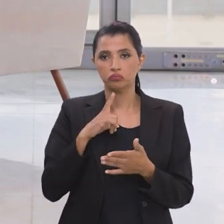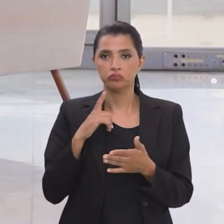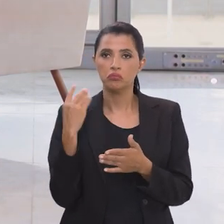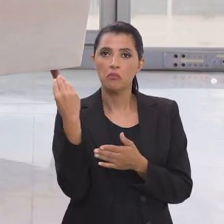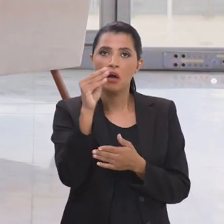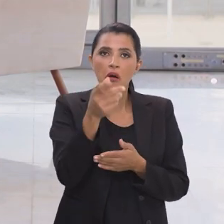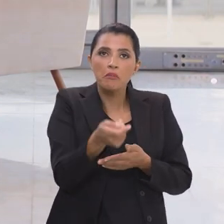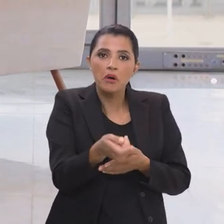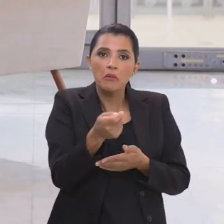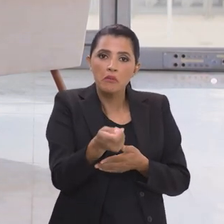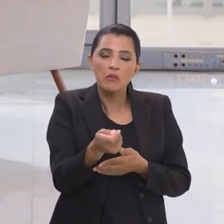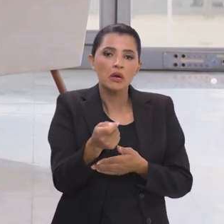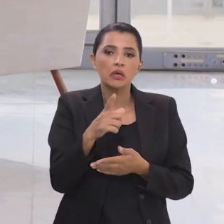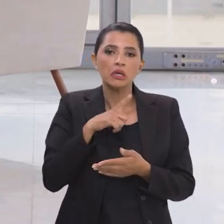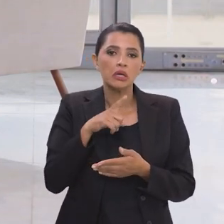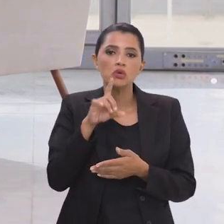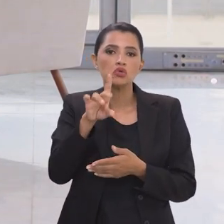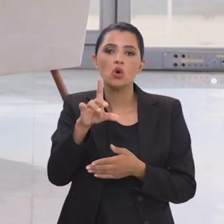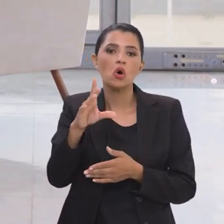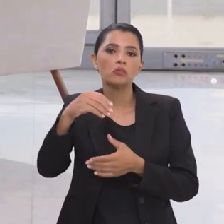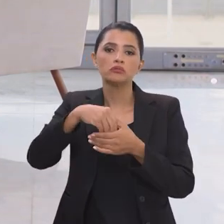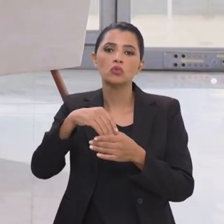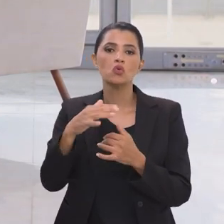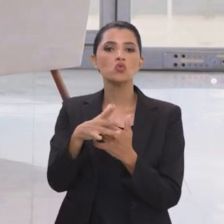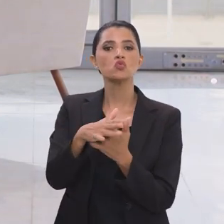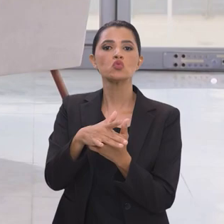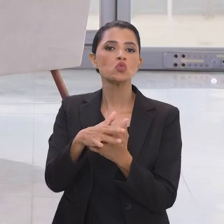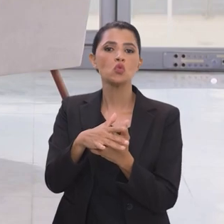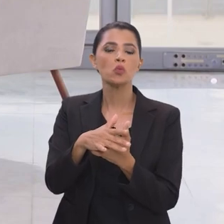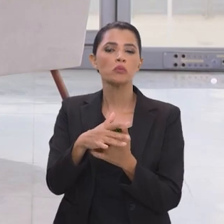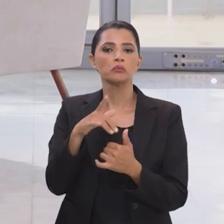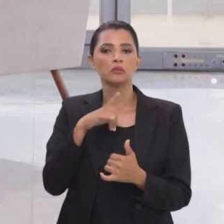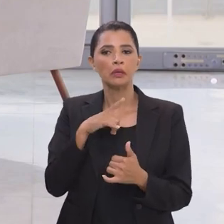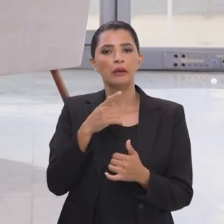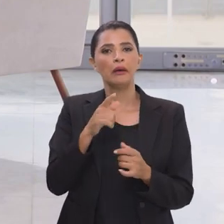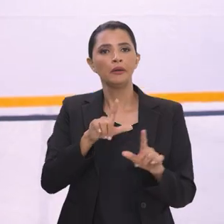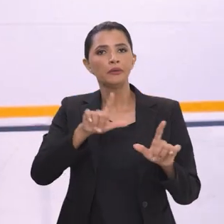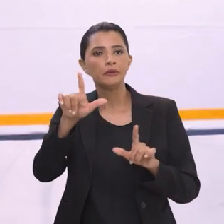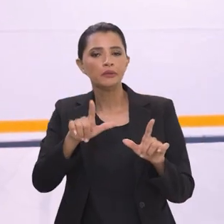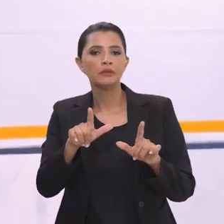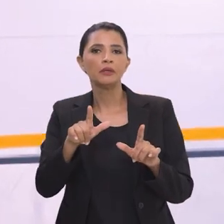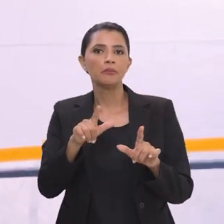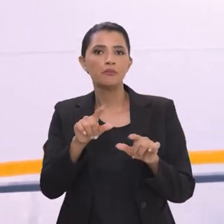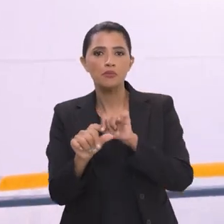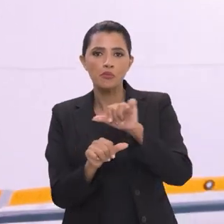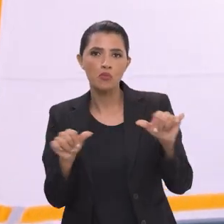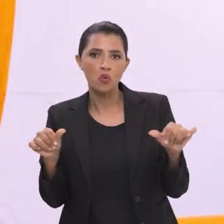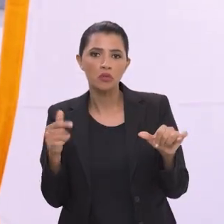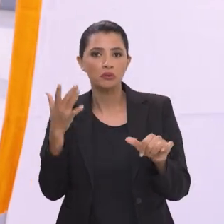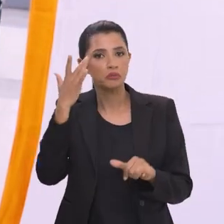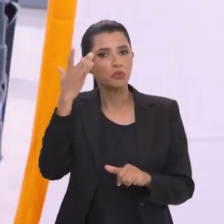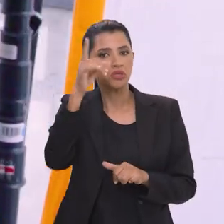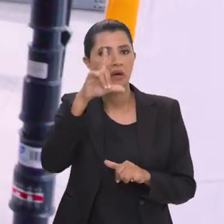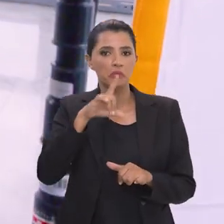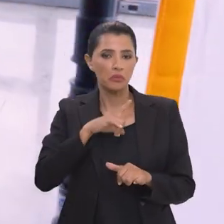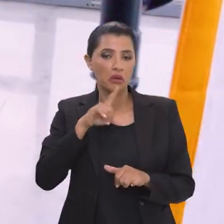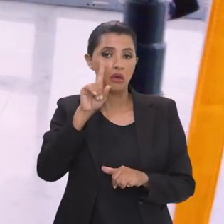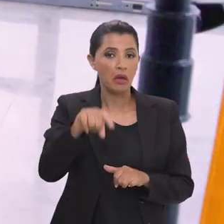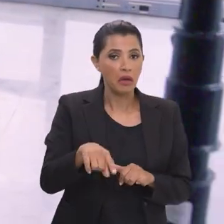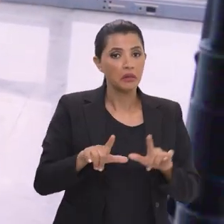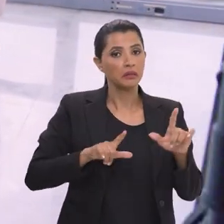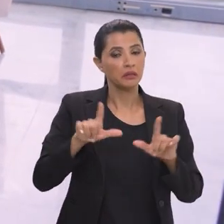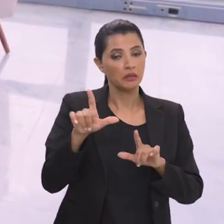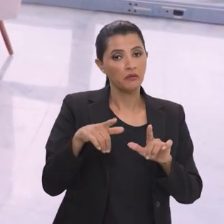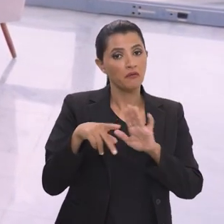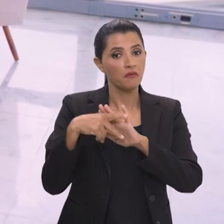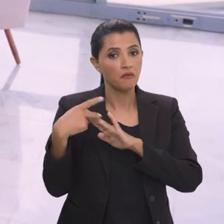determinados canais que tem só conteúdo no Youtube quando você passa ali no dial da televisão você não sabe